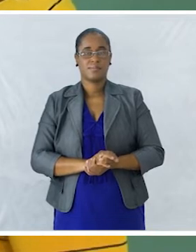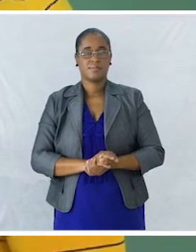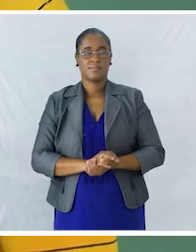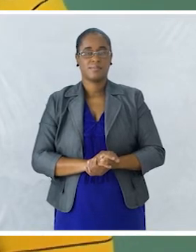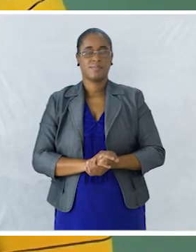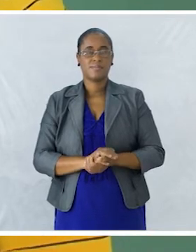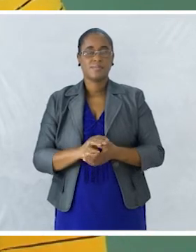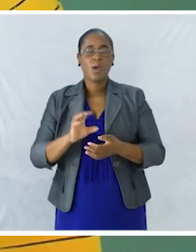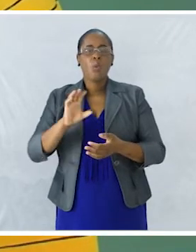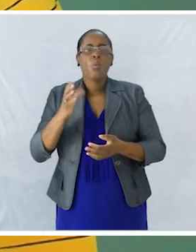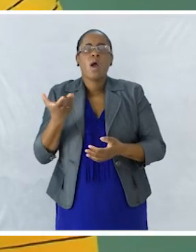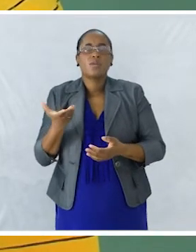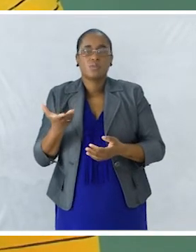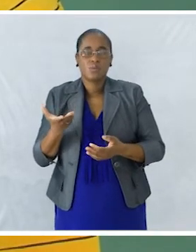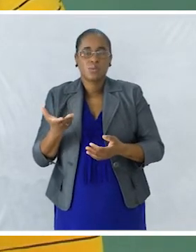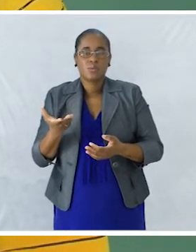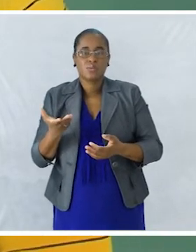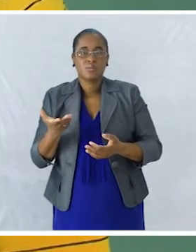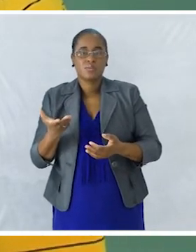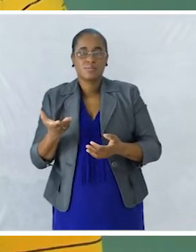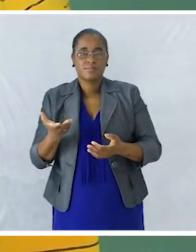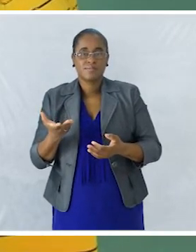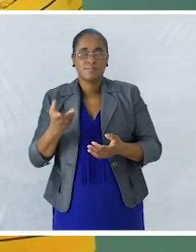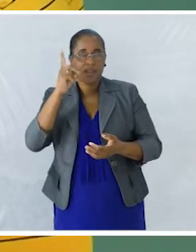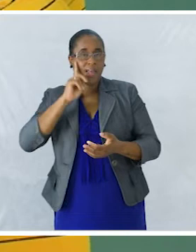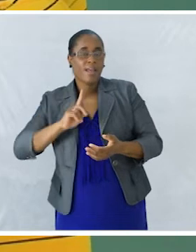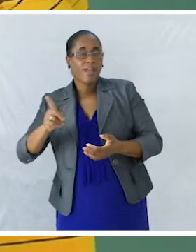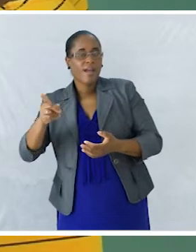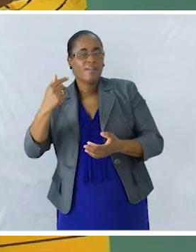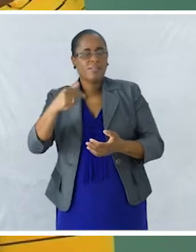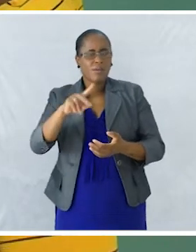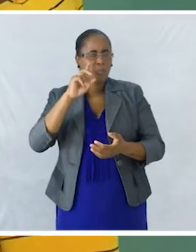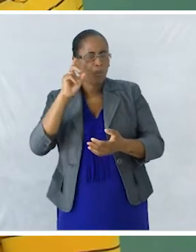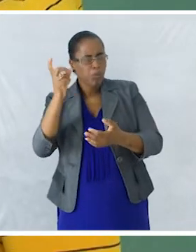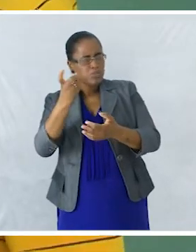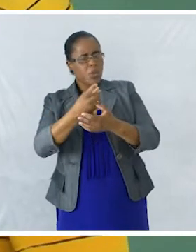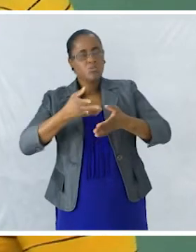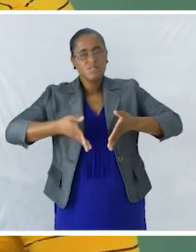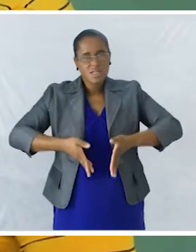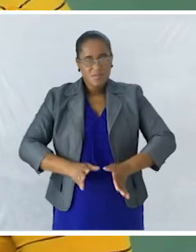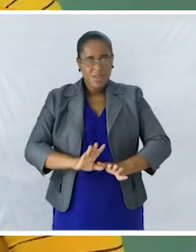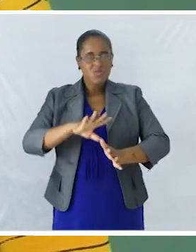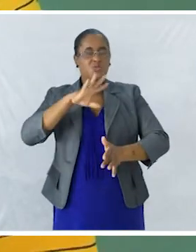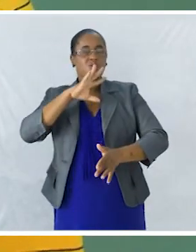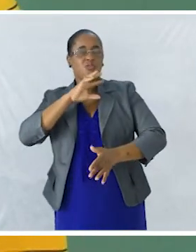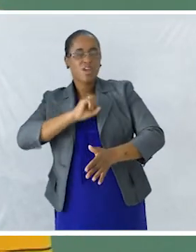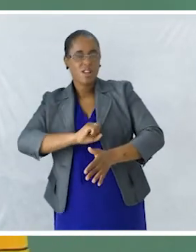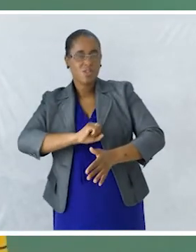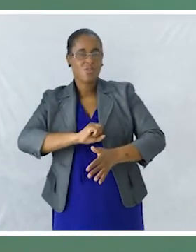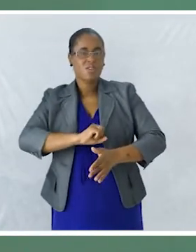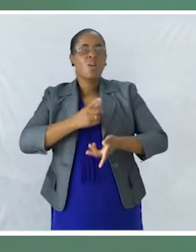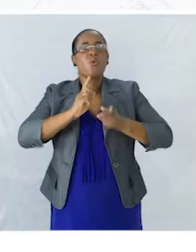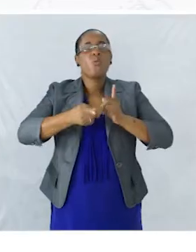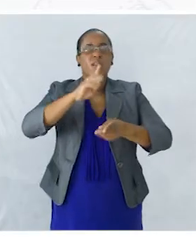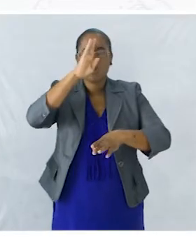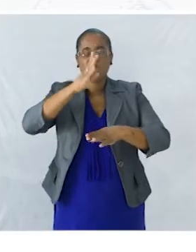Quando Ela Estive a observar O nascimento Dos filhotes Então o que é que